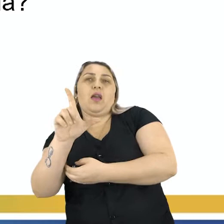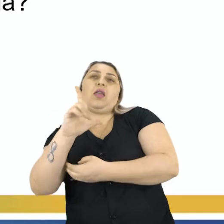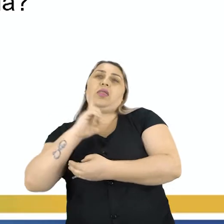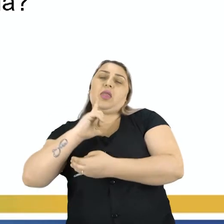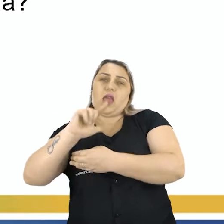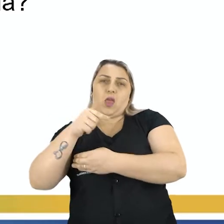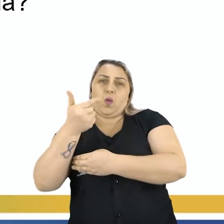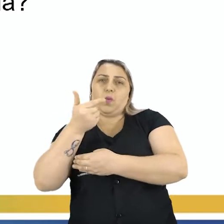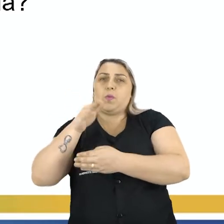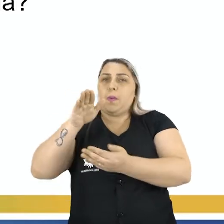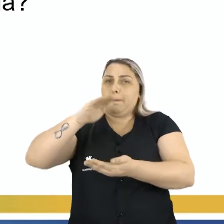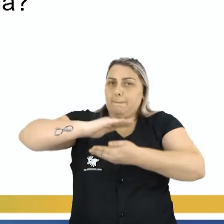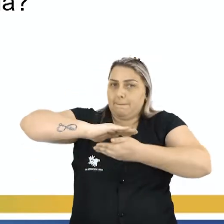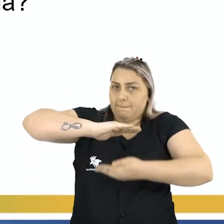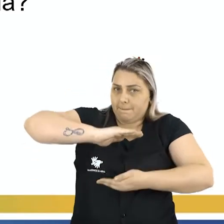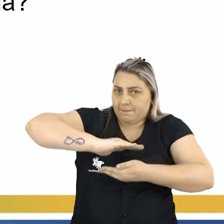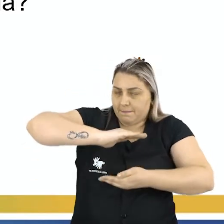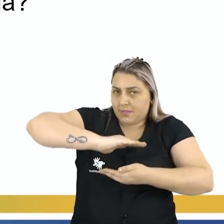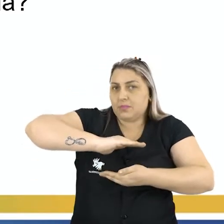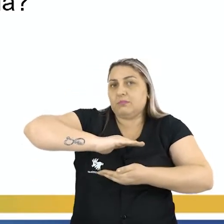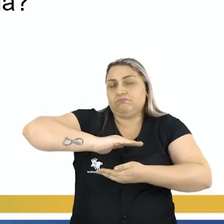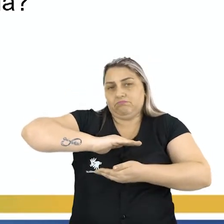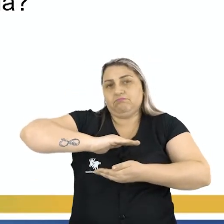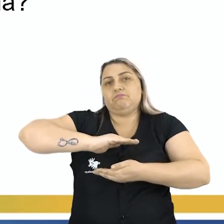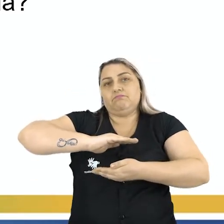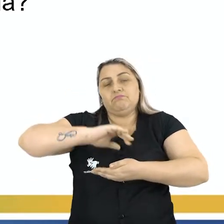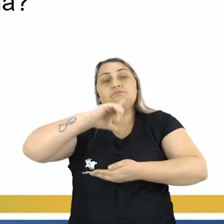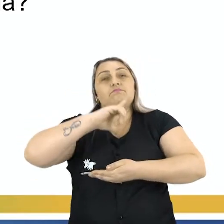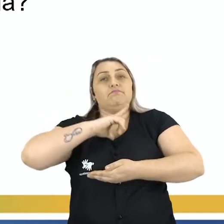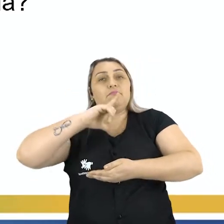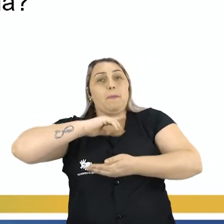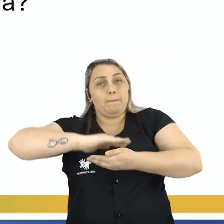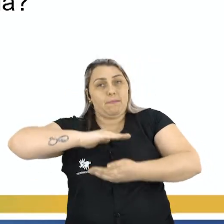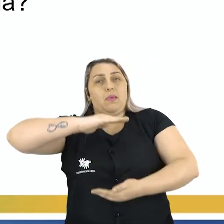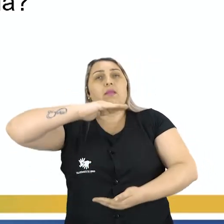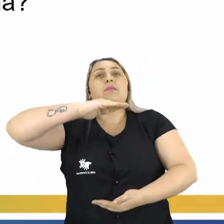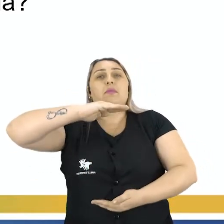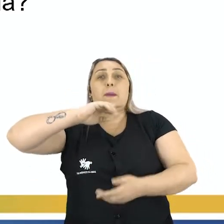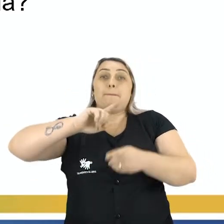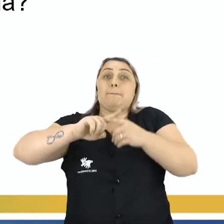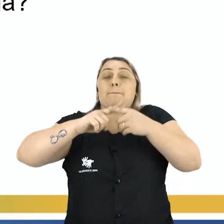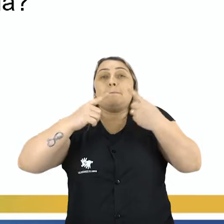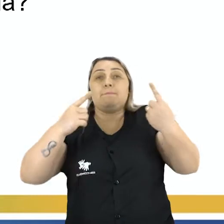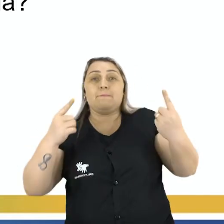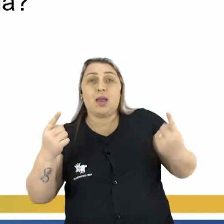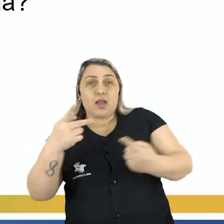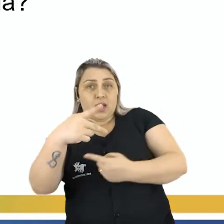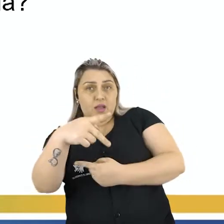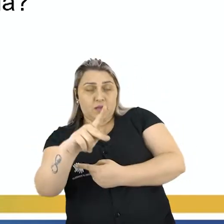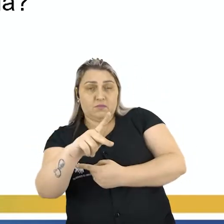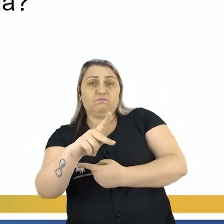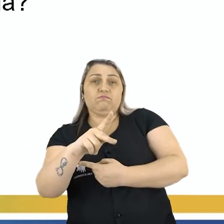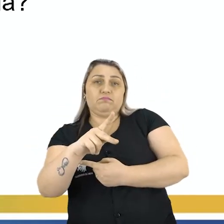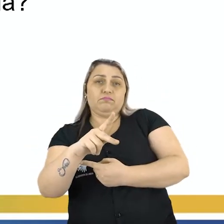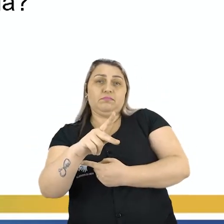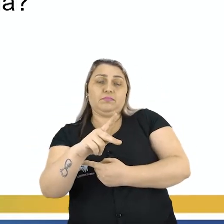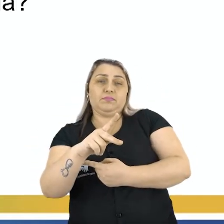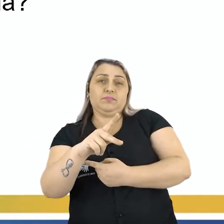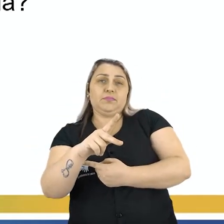que tem outros menores e talvez existam outros maiores Mas na sua maioria